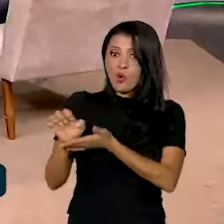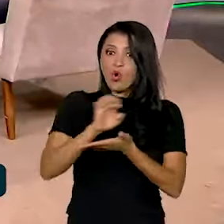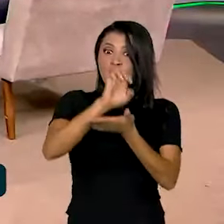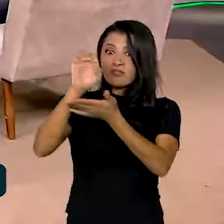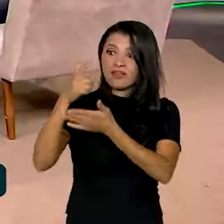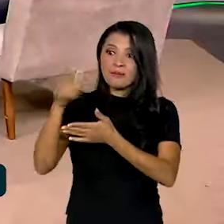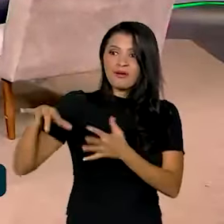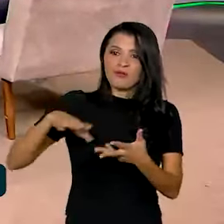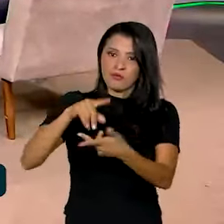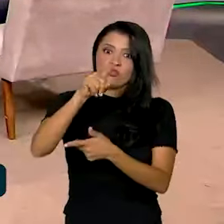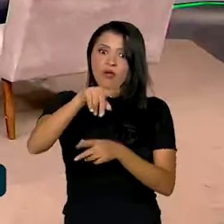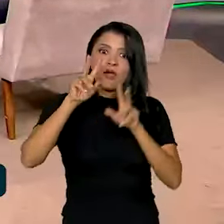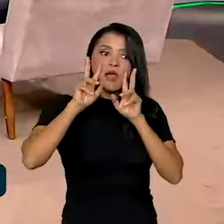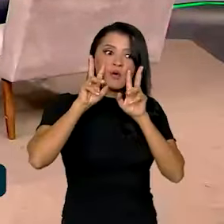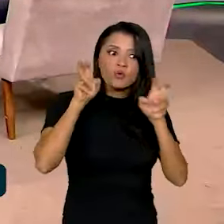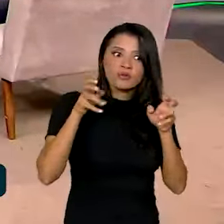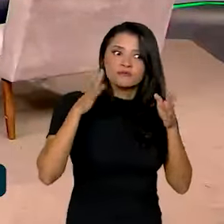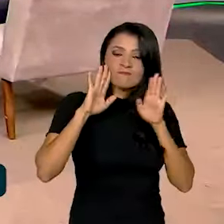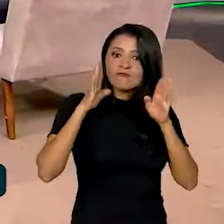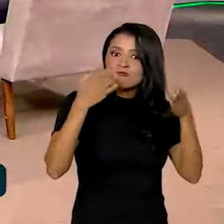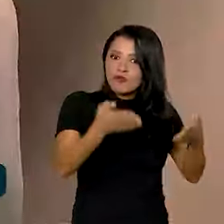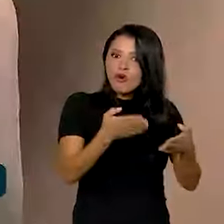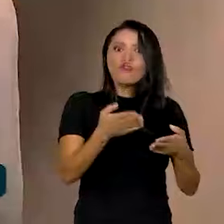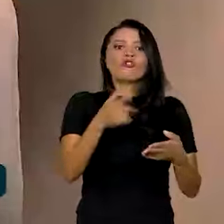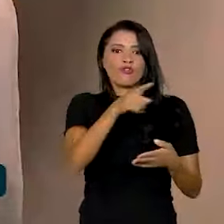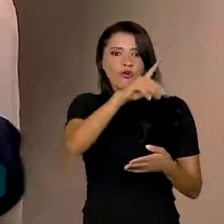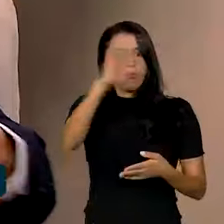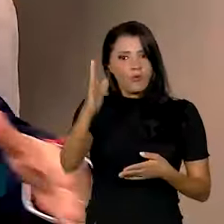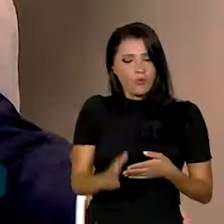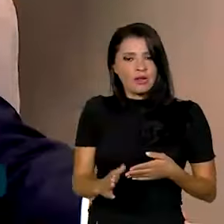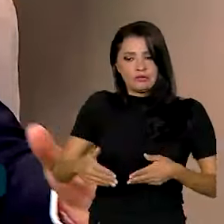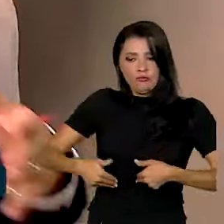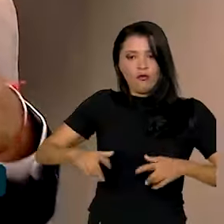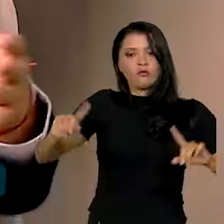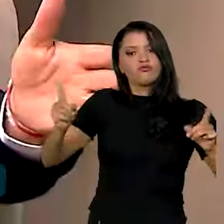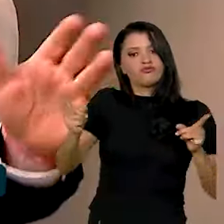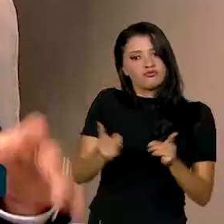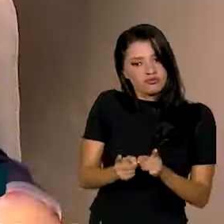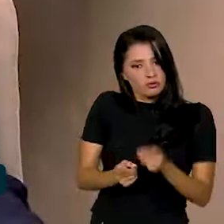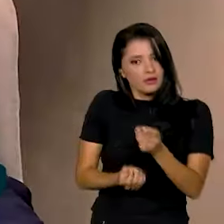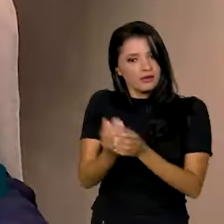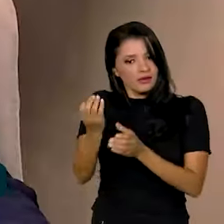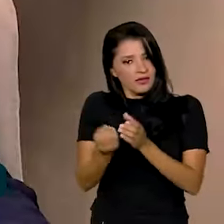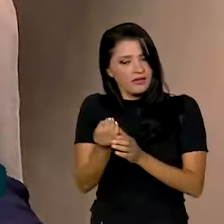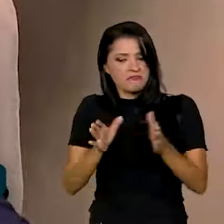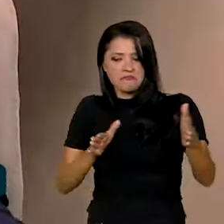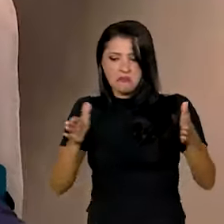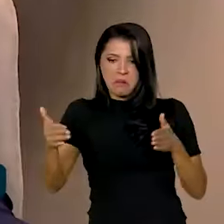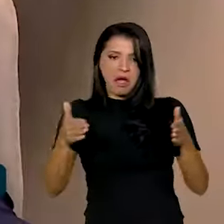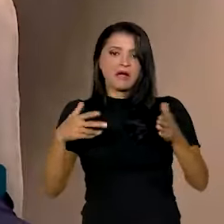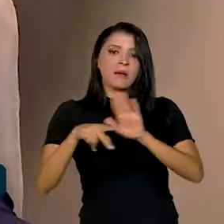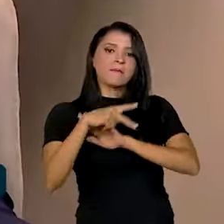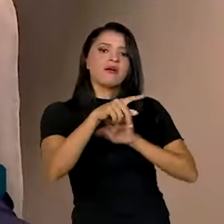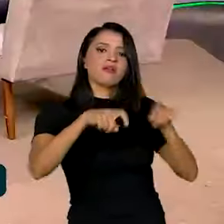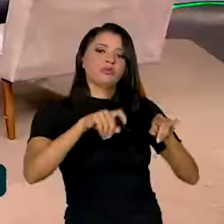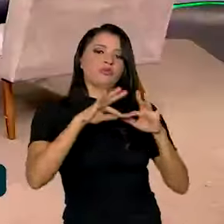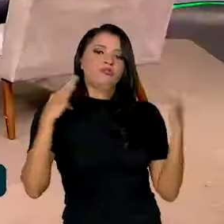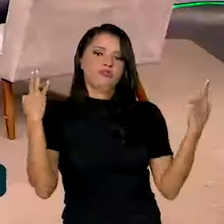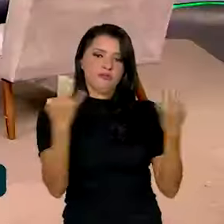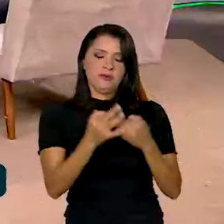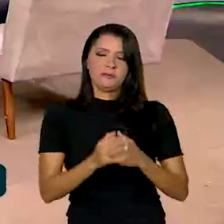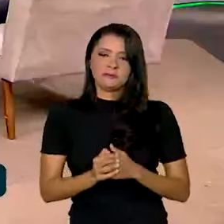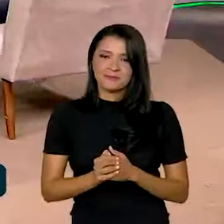menina dos seus olhos. Tirar o povo Brasil do mapa da fome e produzir máquinas para a agricultura familiar.